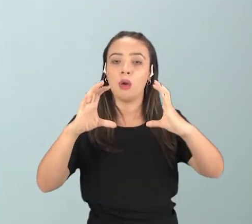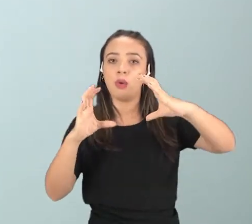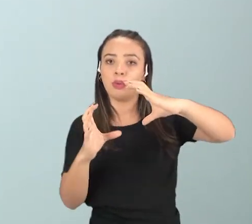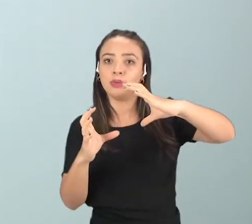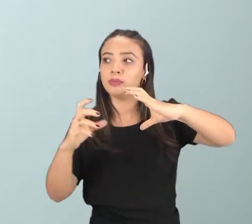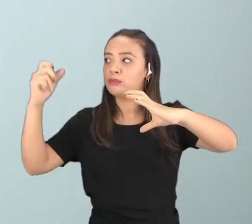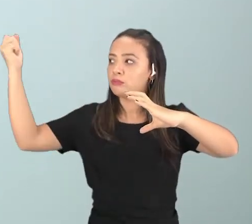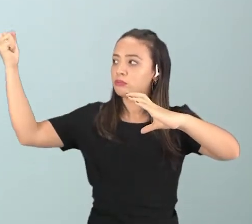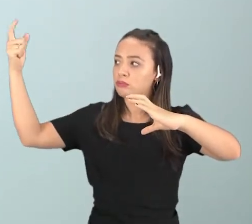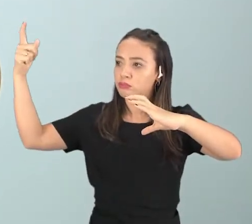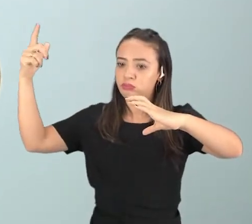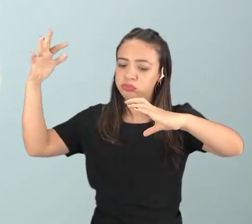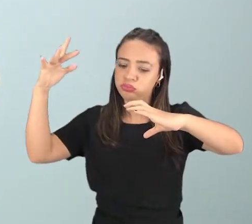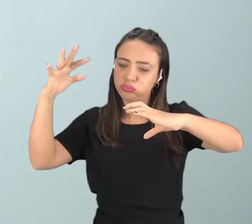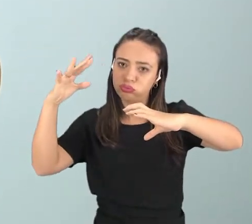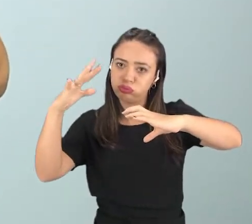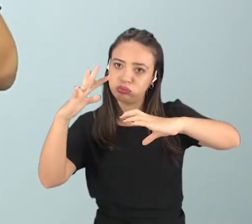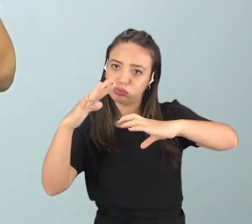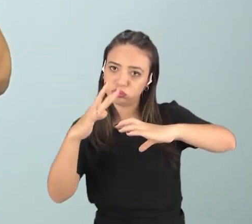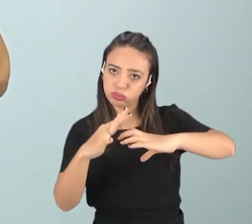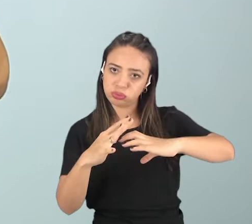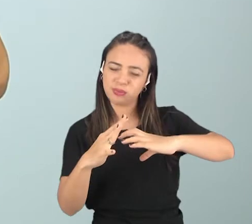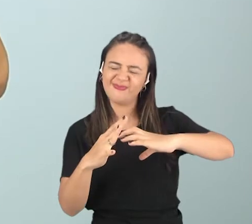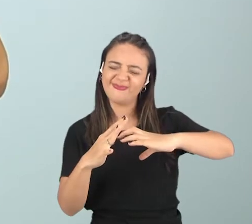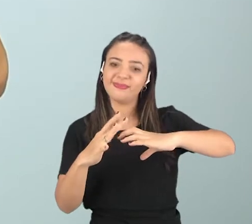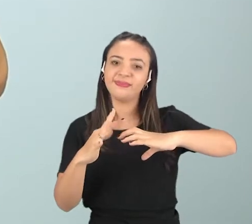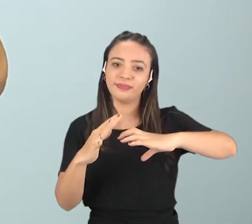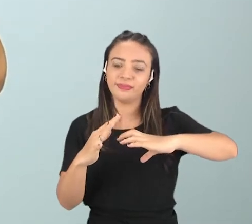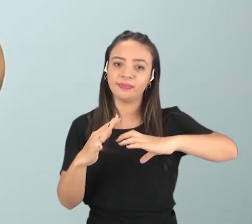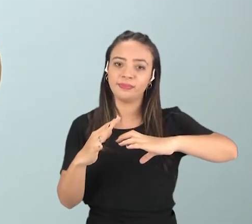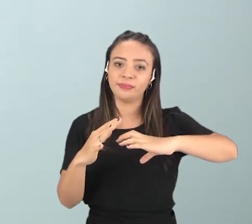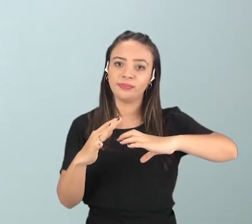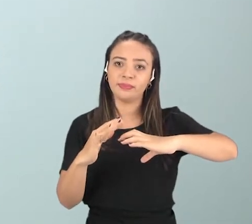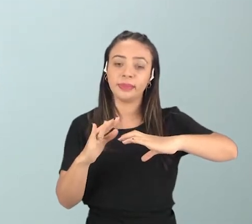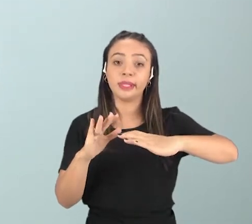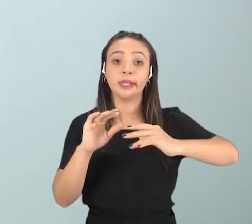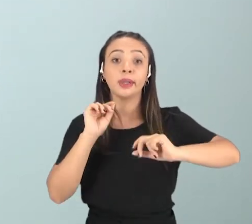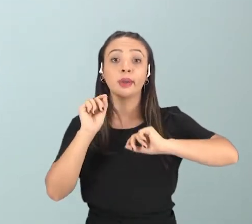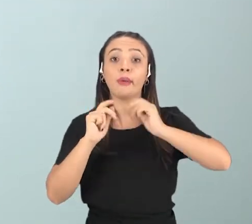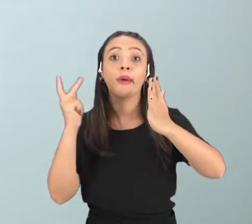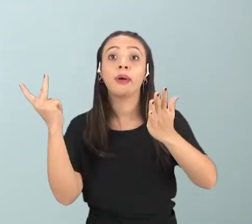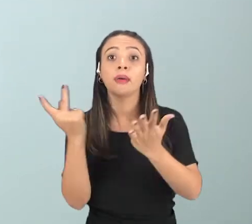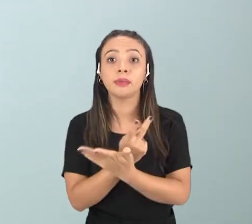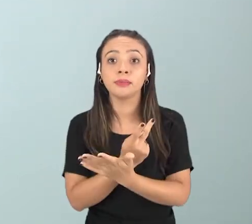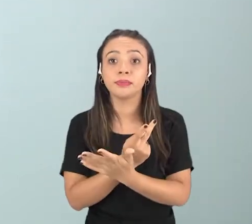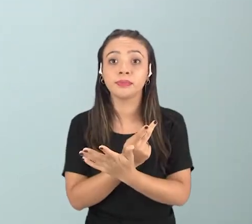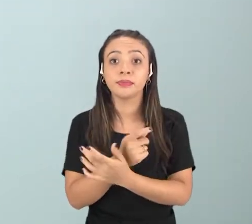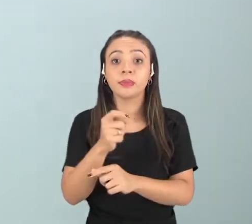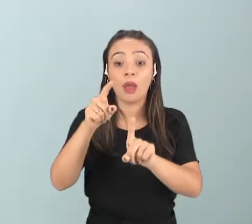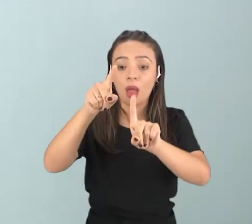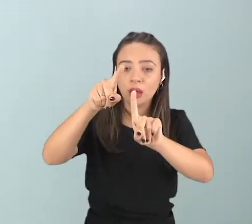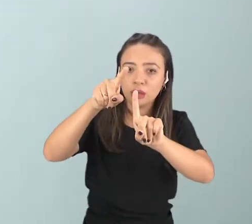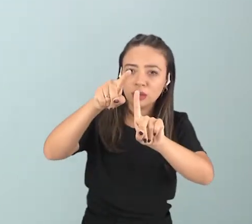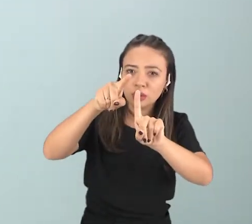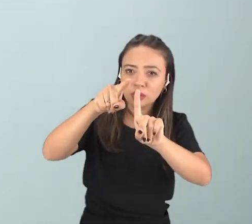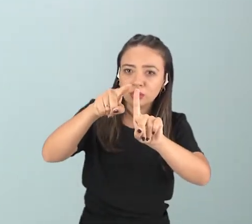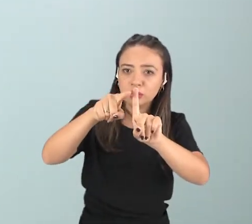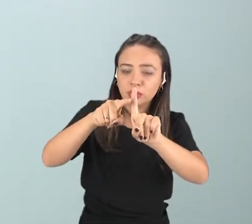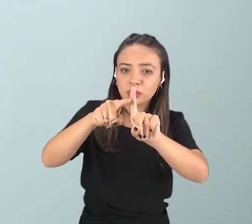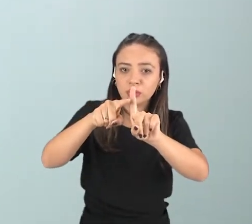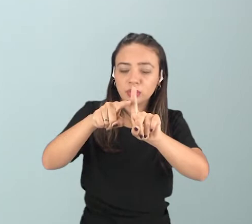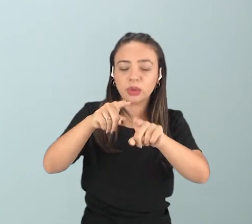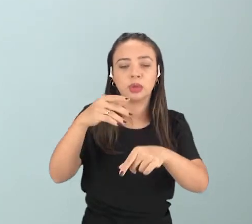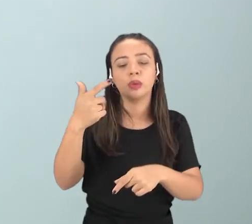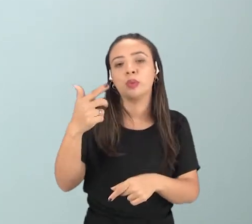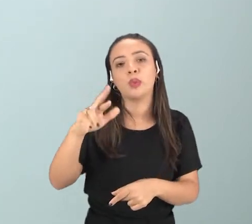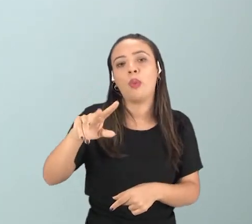raios solares atingem a superfície de uma forma inclinada, tá? Isso faz com que as temperaturas nesses locais não sejam tão